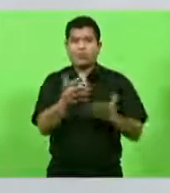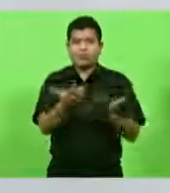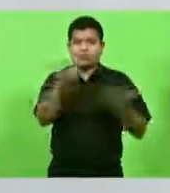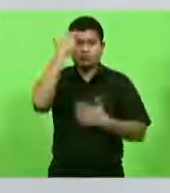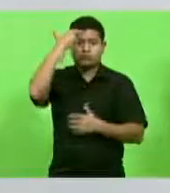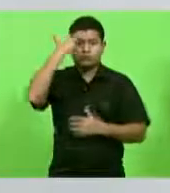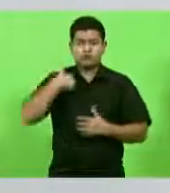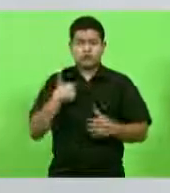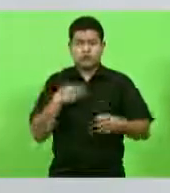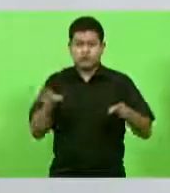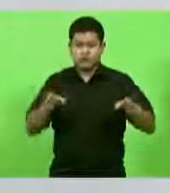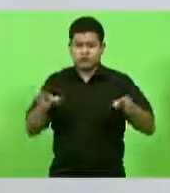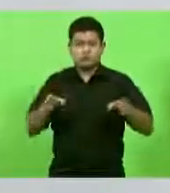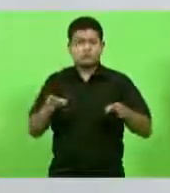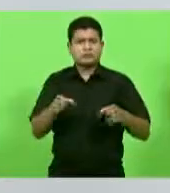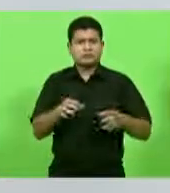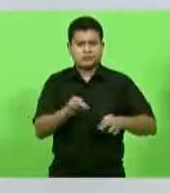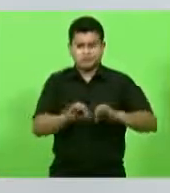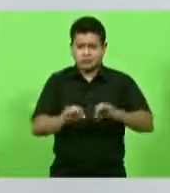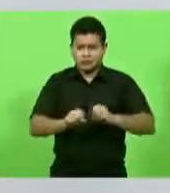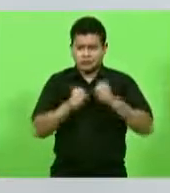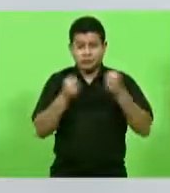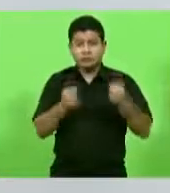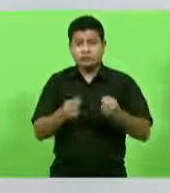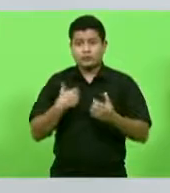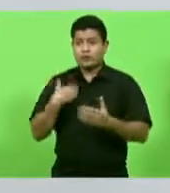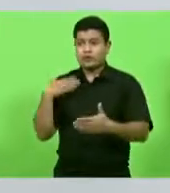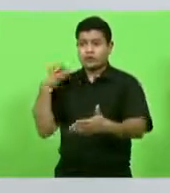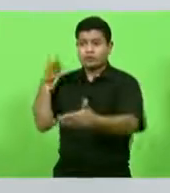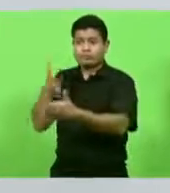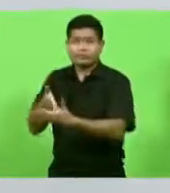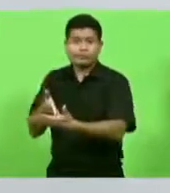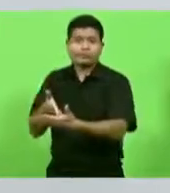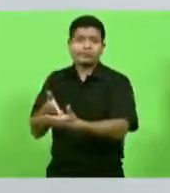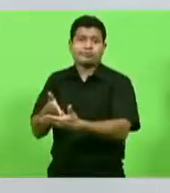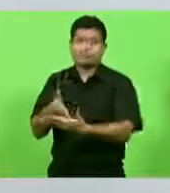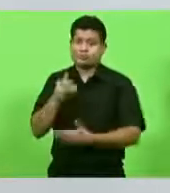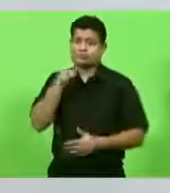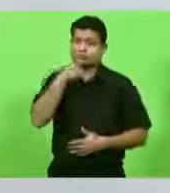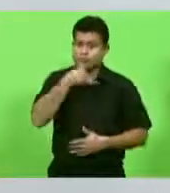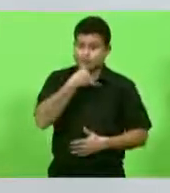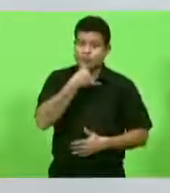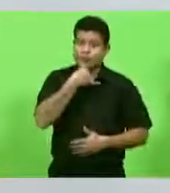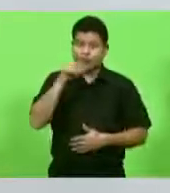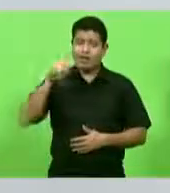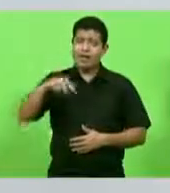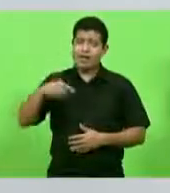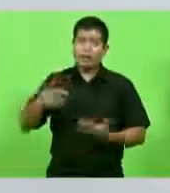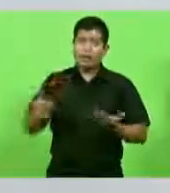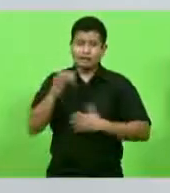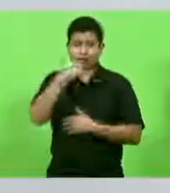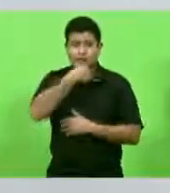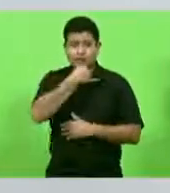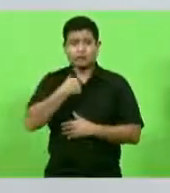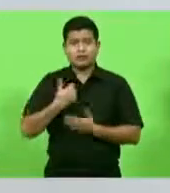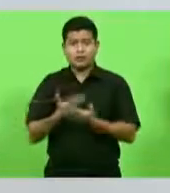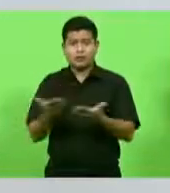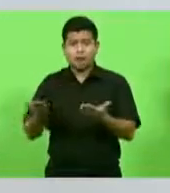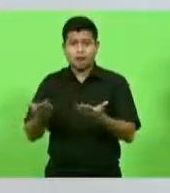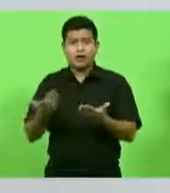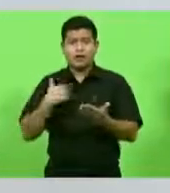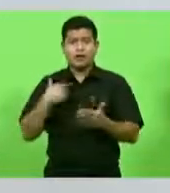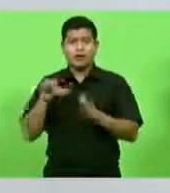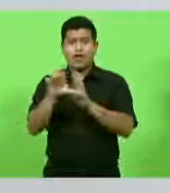pescador, que se preparou o ano inteiro, de repente, tem que se deparar, com essa situação triste, é triste a situação do pescador, que vive a mercê,